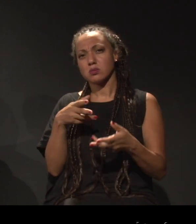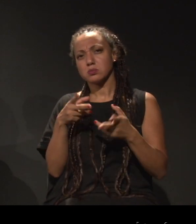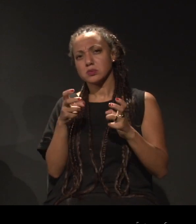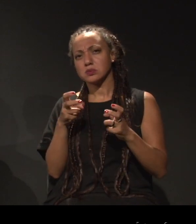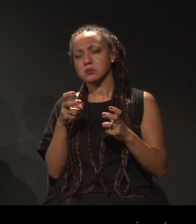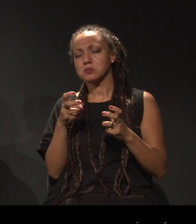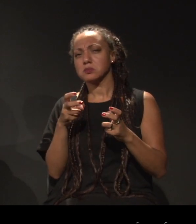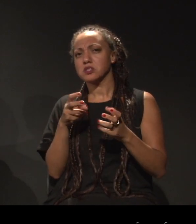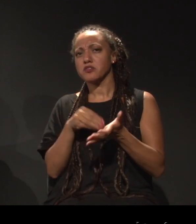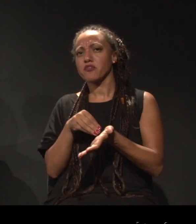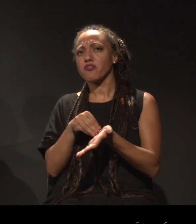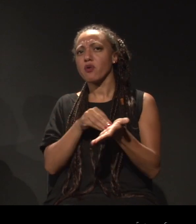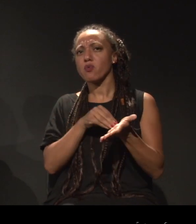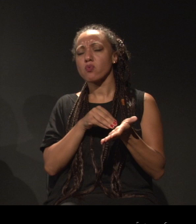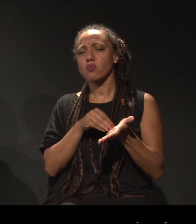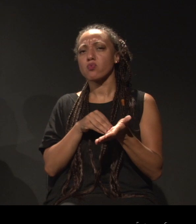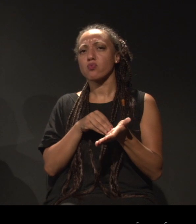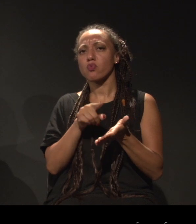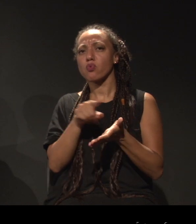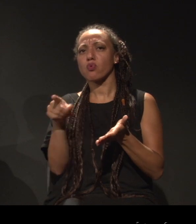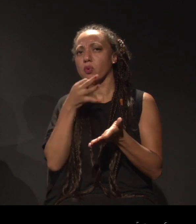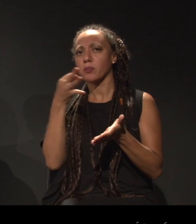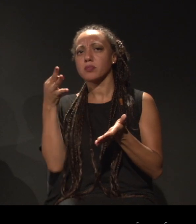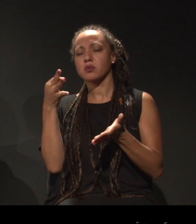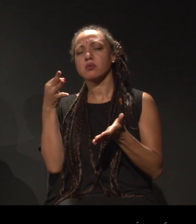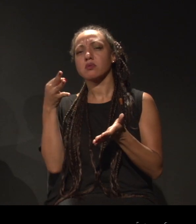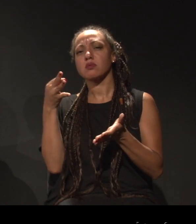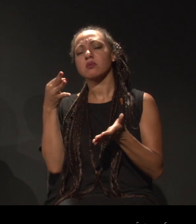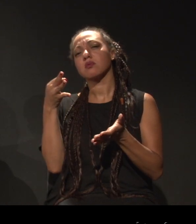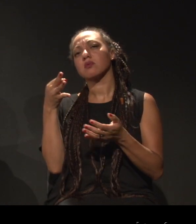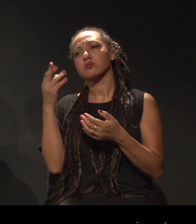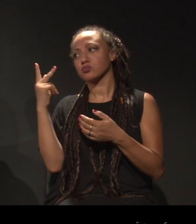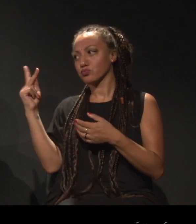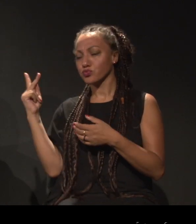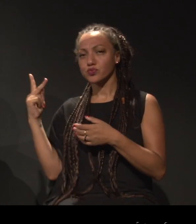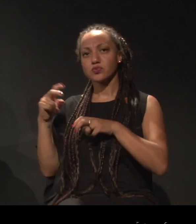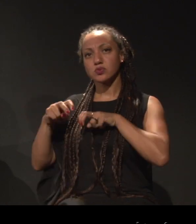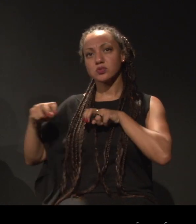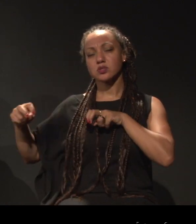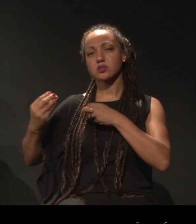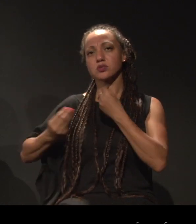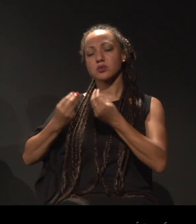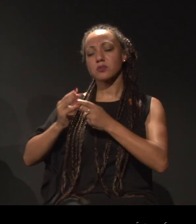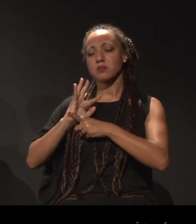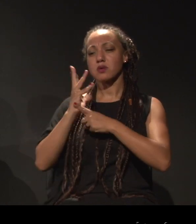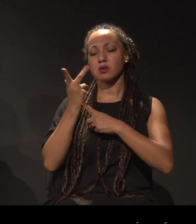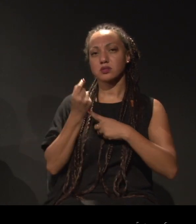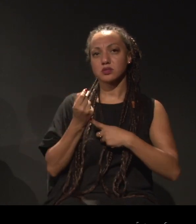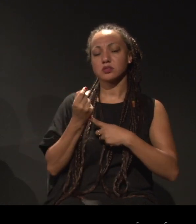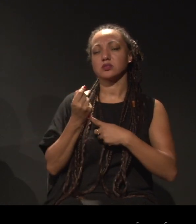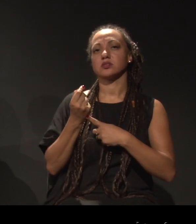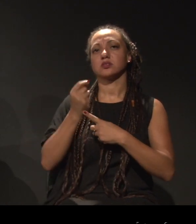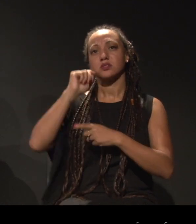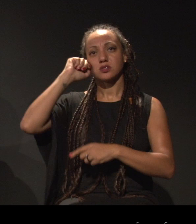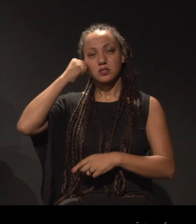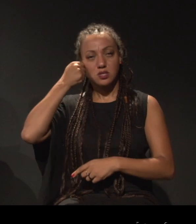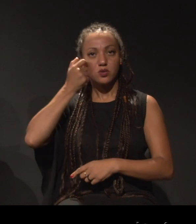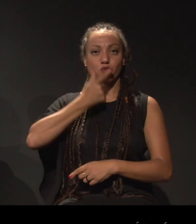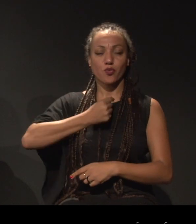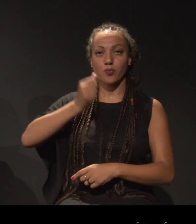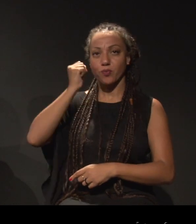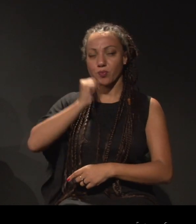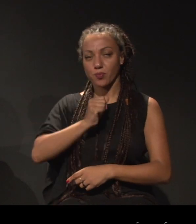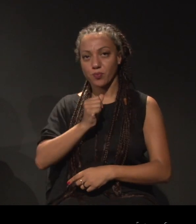um pouco de falta de ouvir um pouco de vocês, como que vocês enxergam a produção de artistas pretos e